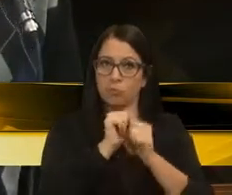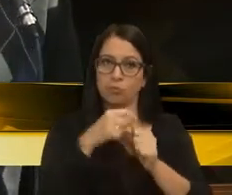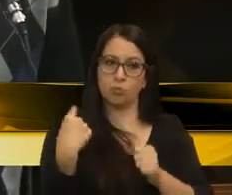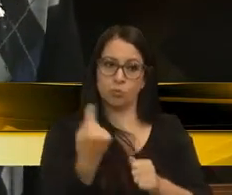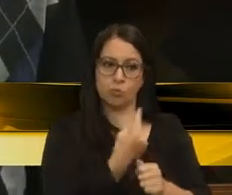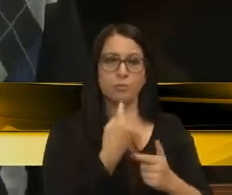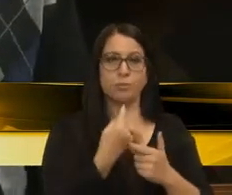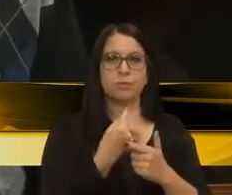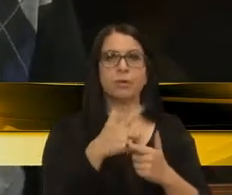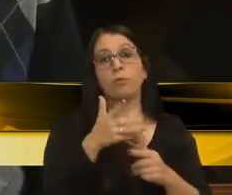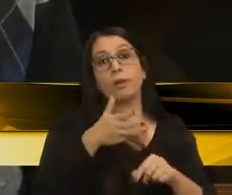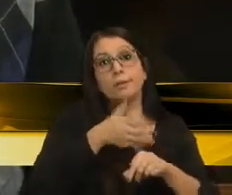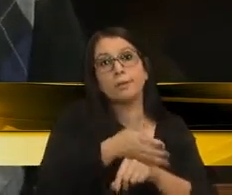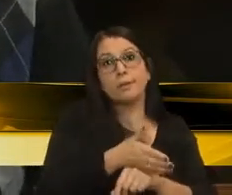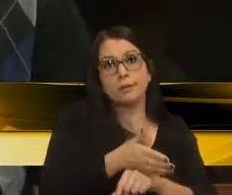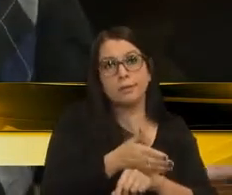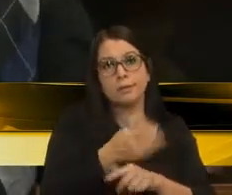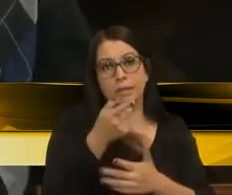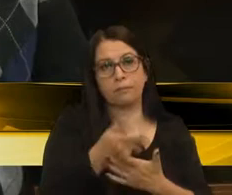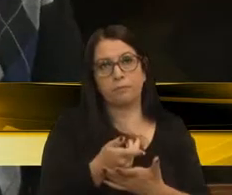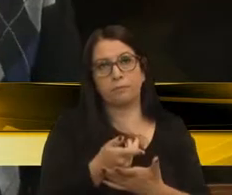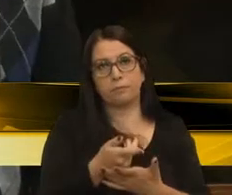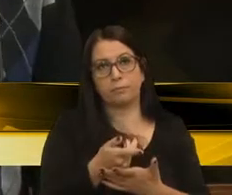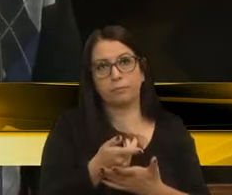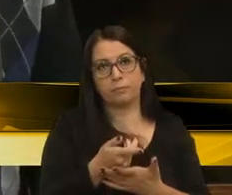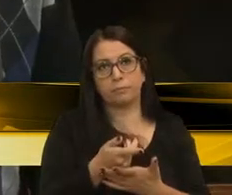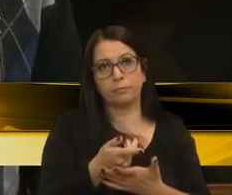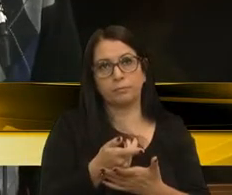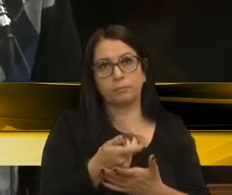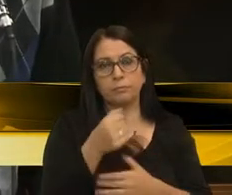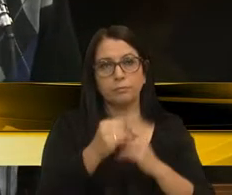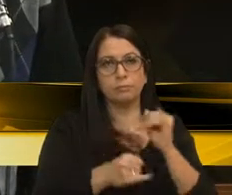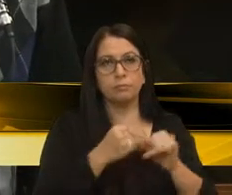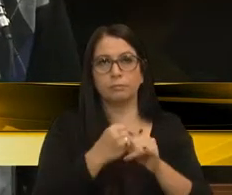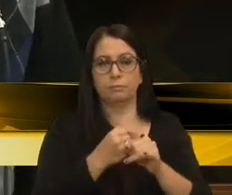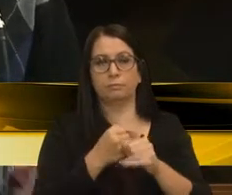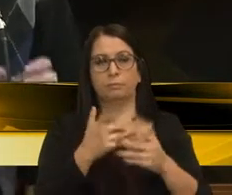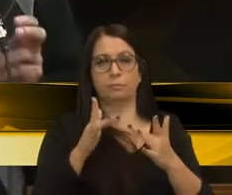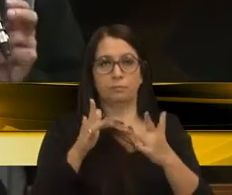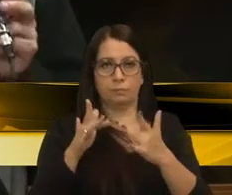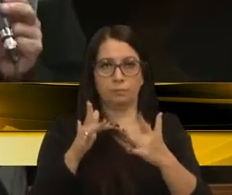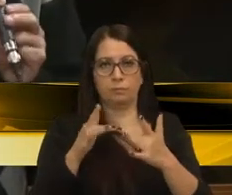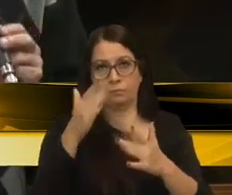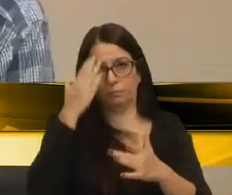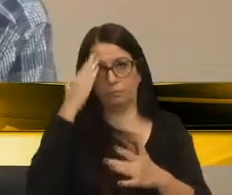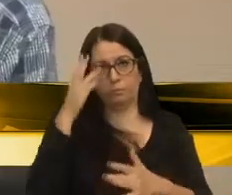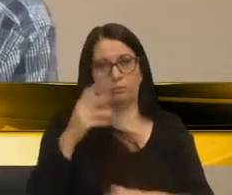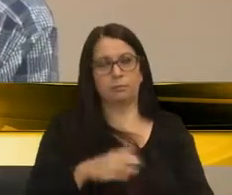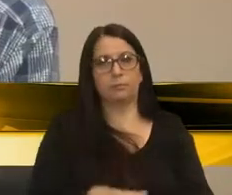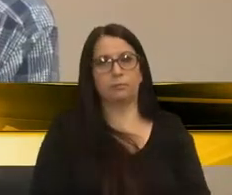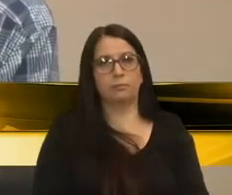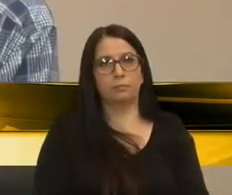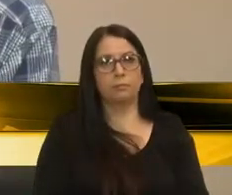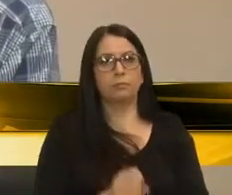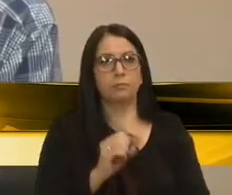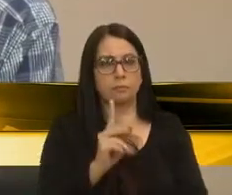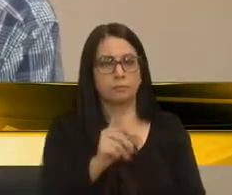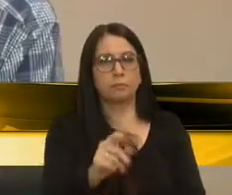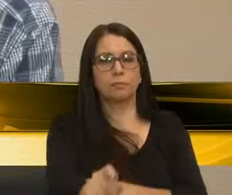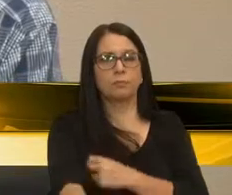nós, já que vocês não têm acesso a essas, a internet, ou a esses contatos RG. Obrigado. Ok.